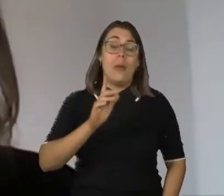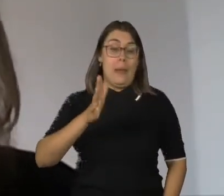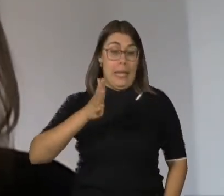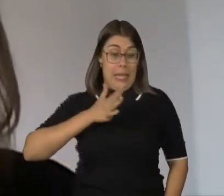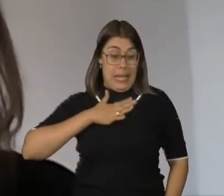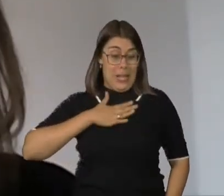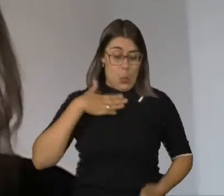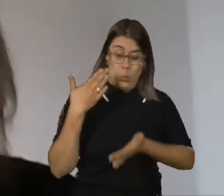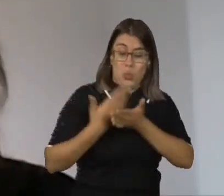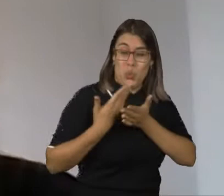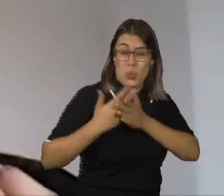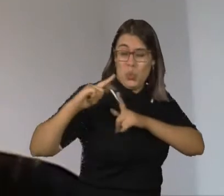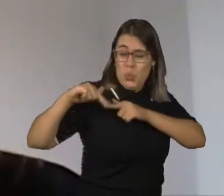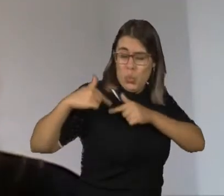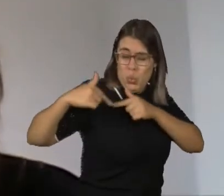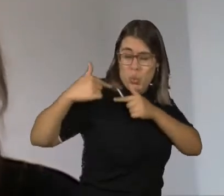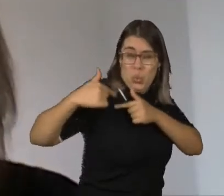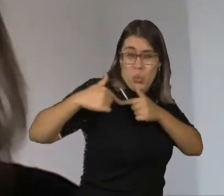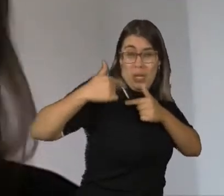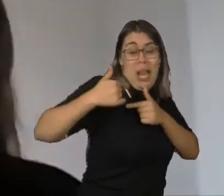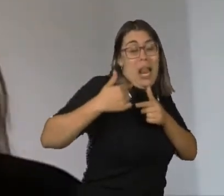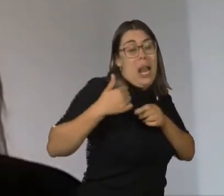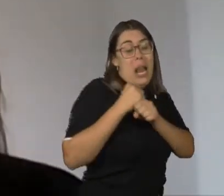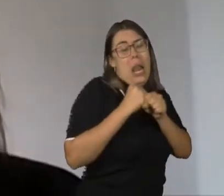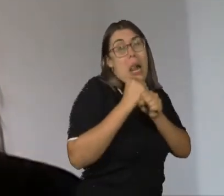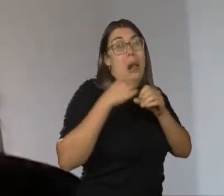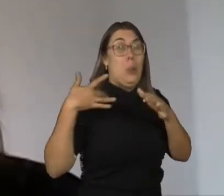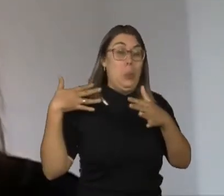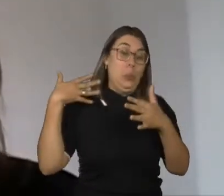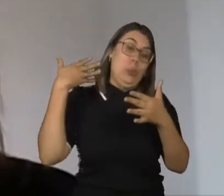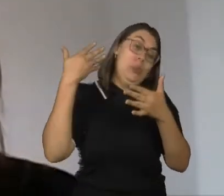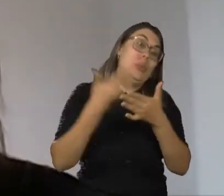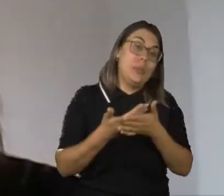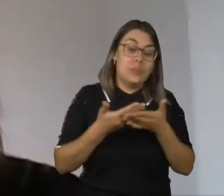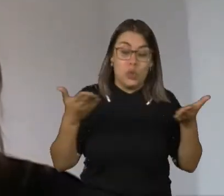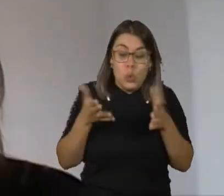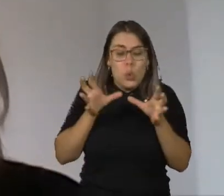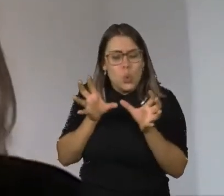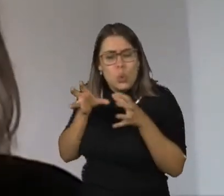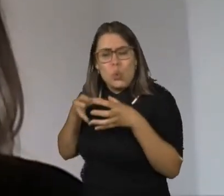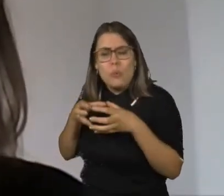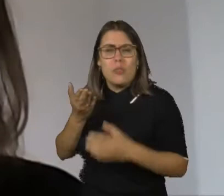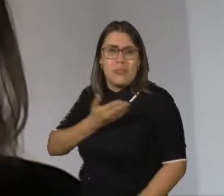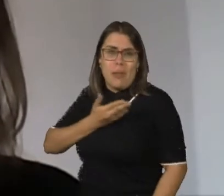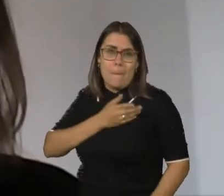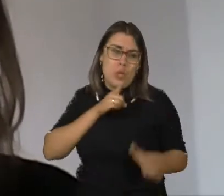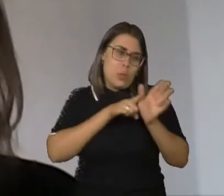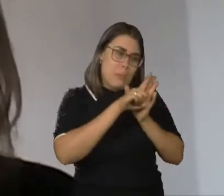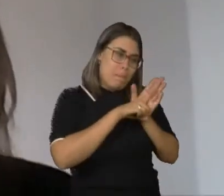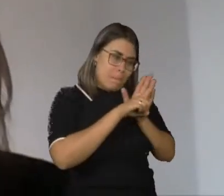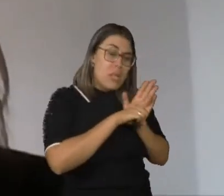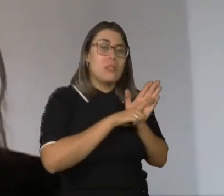resultado de um esforço que eu já venho fazendo há muito tempo, em conjunto com os meus colegas, do meu grupo de pesquisa na